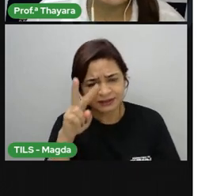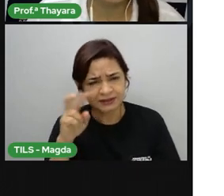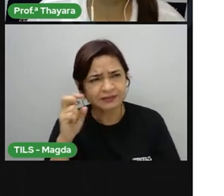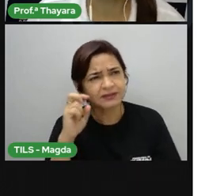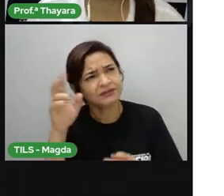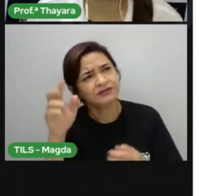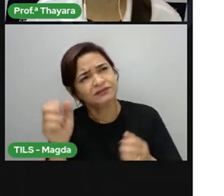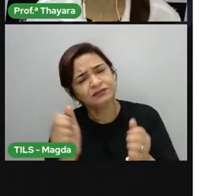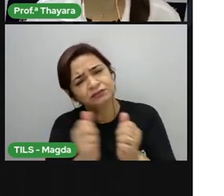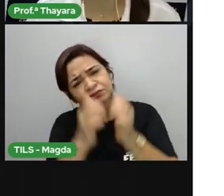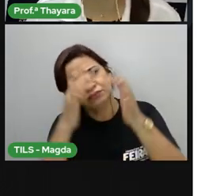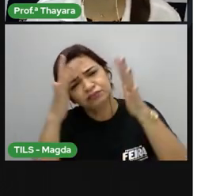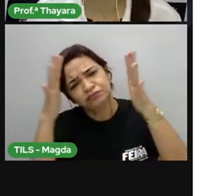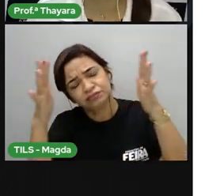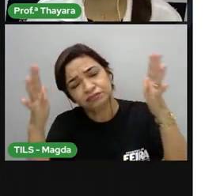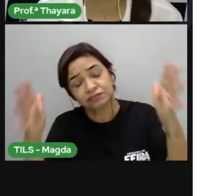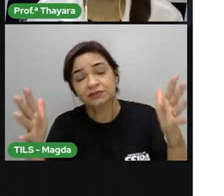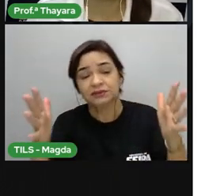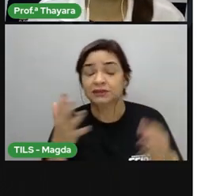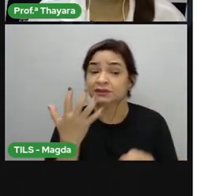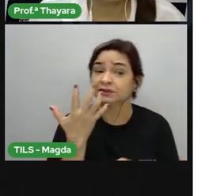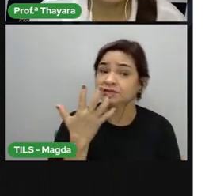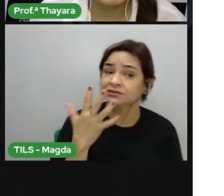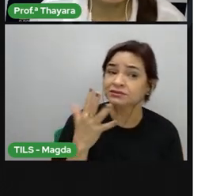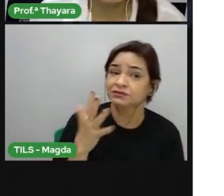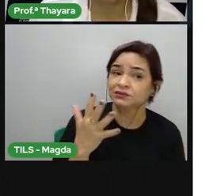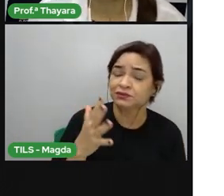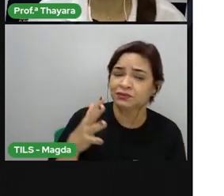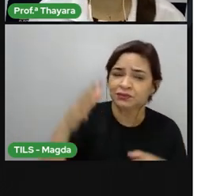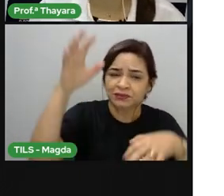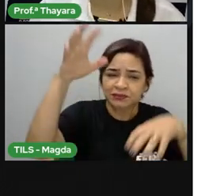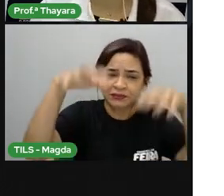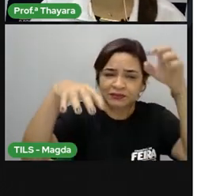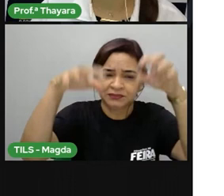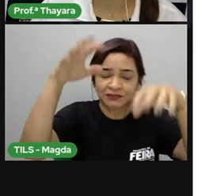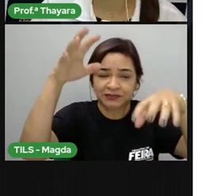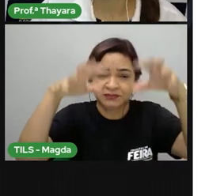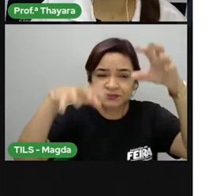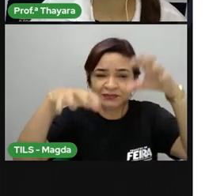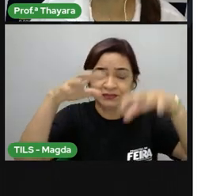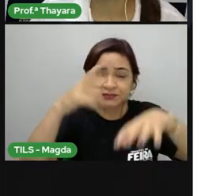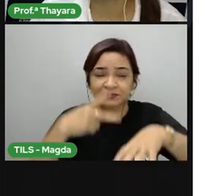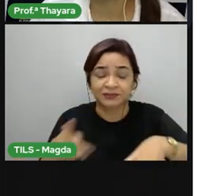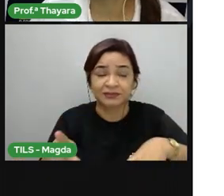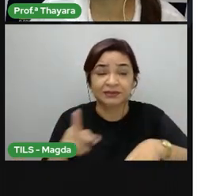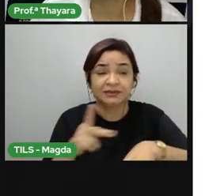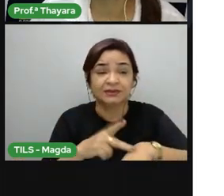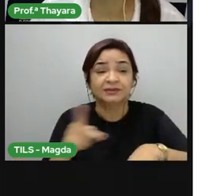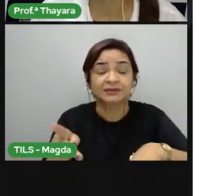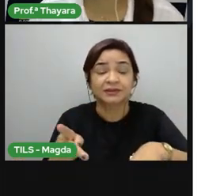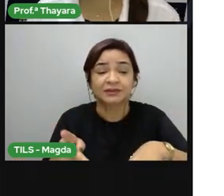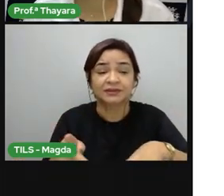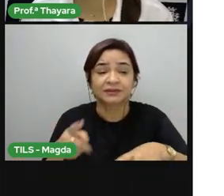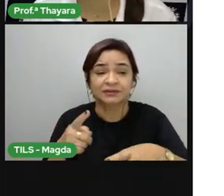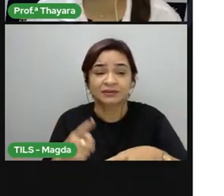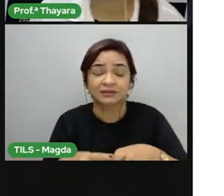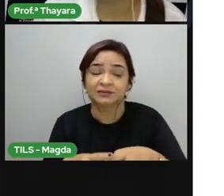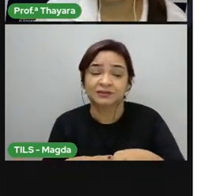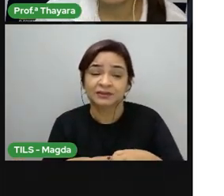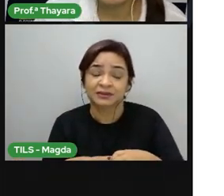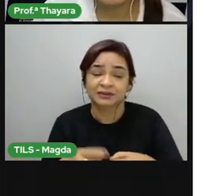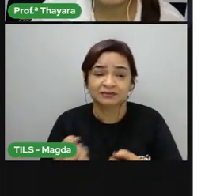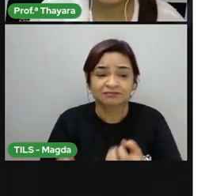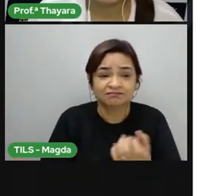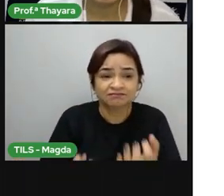gente vê, geralmente, nos fogos de artifício, né, que é chamado chuva de prata, é produzida, na verdade, pela queima de pó de titânio e